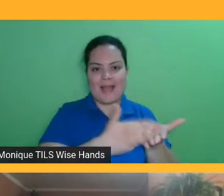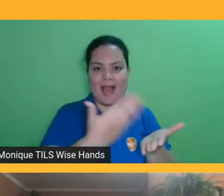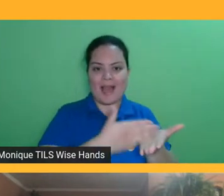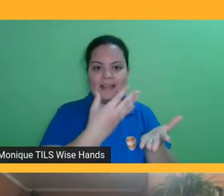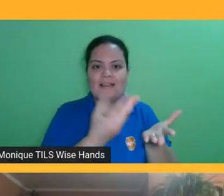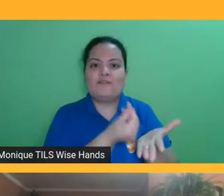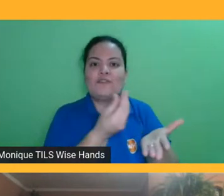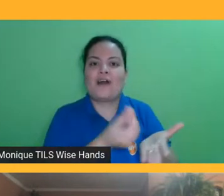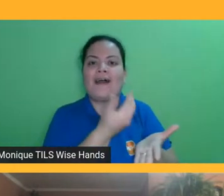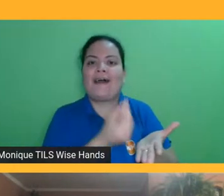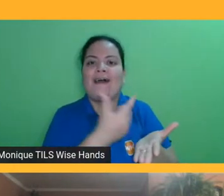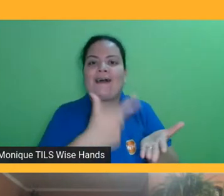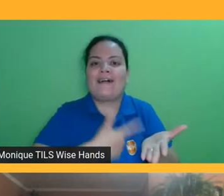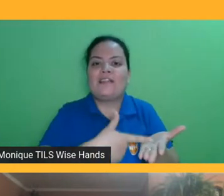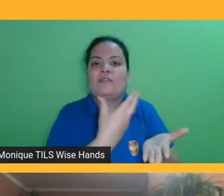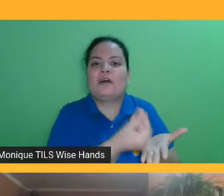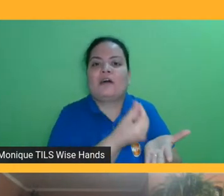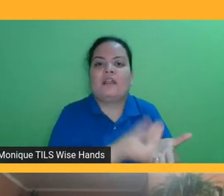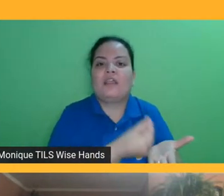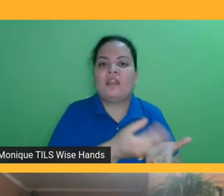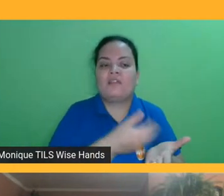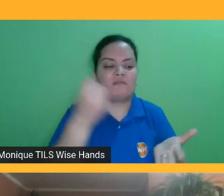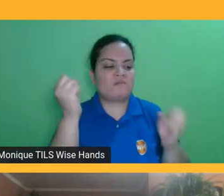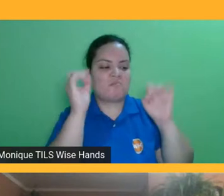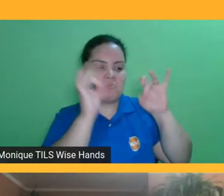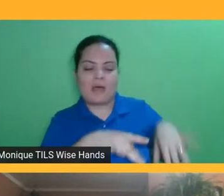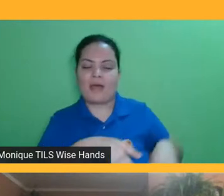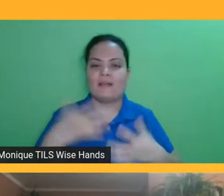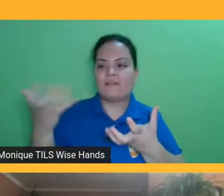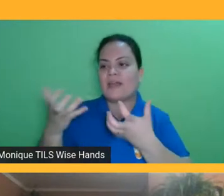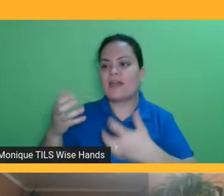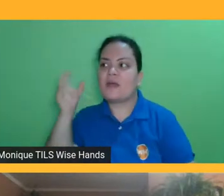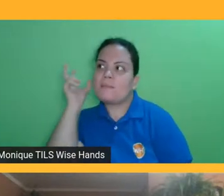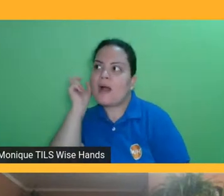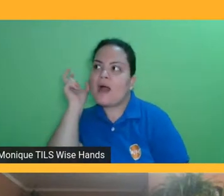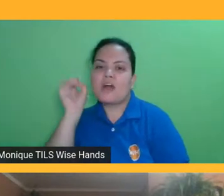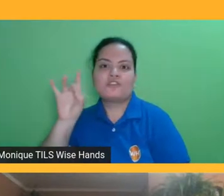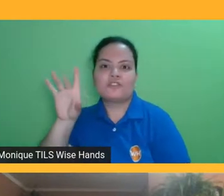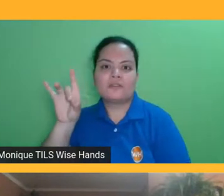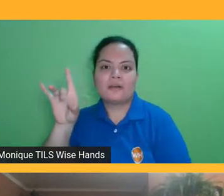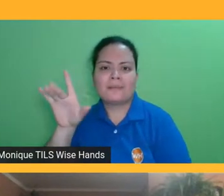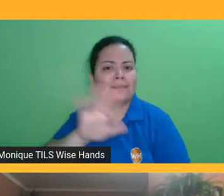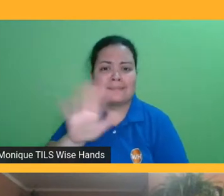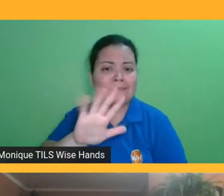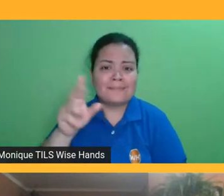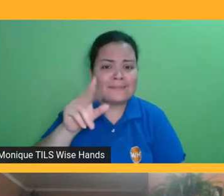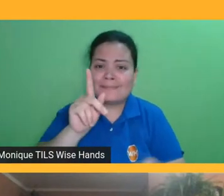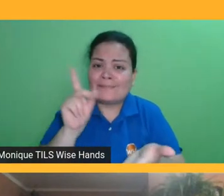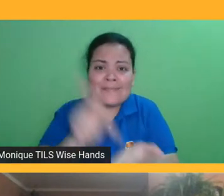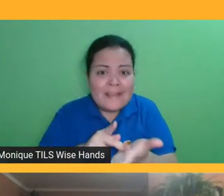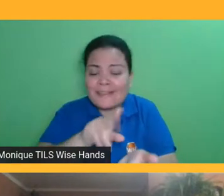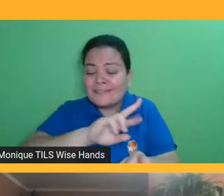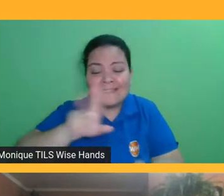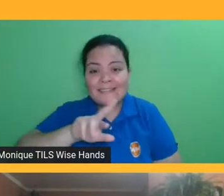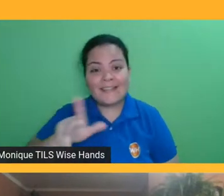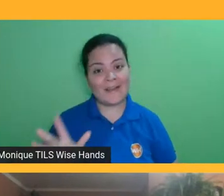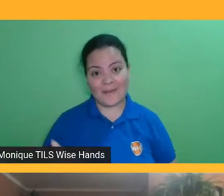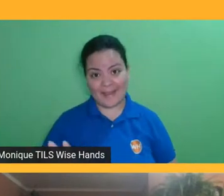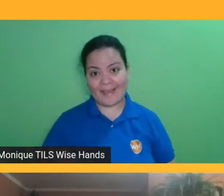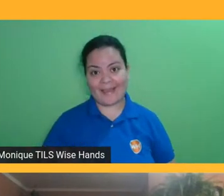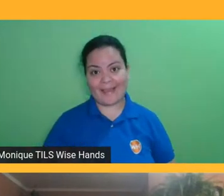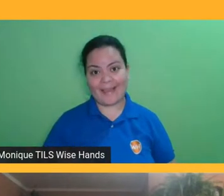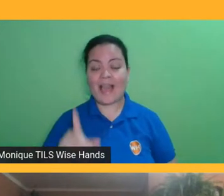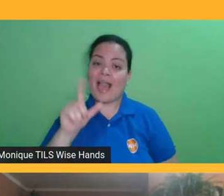tempo passa e a gente vê a nossa audiência, a gente percebe que a nossa audiência é a pessoa que eu gostaria de ler, mas que